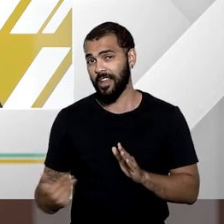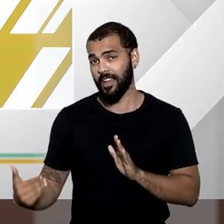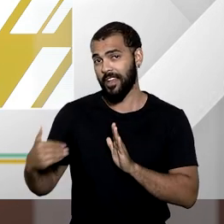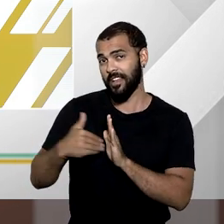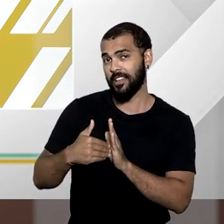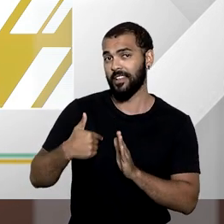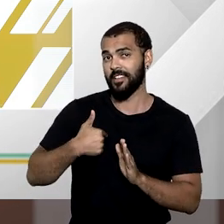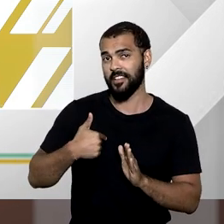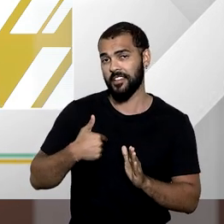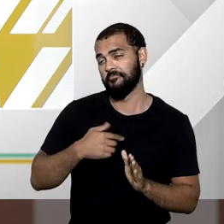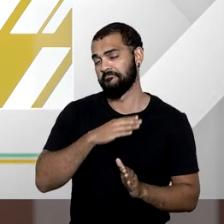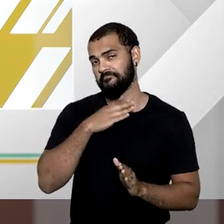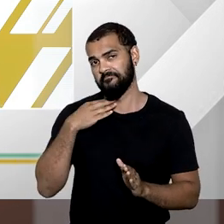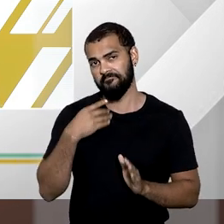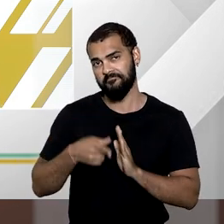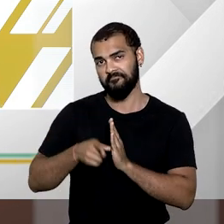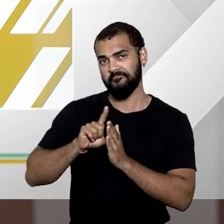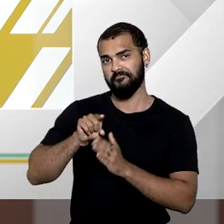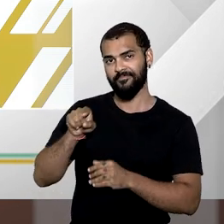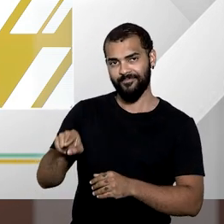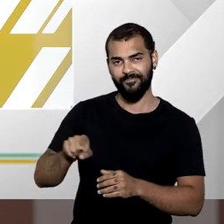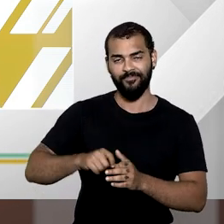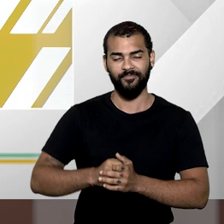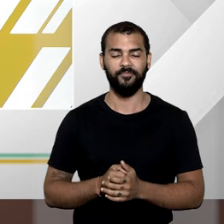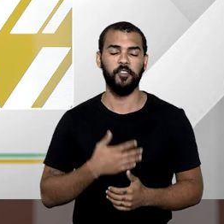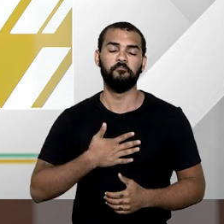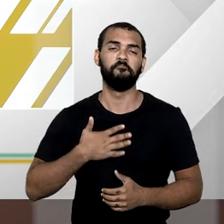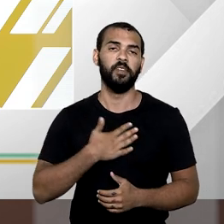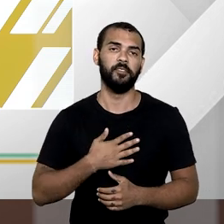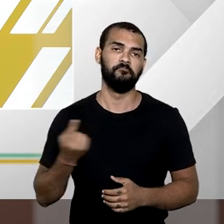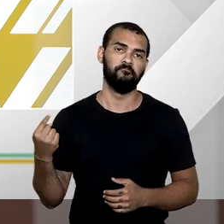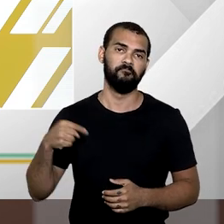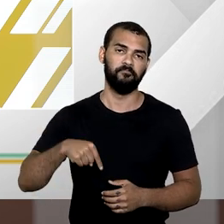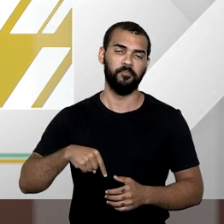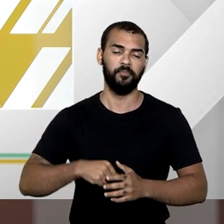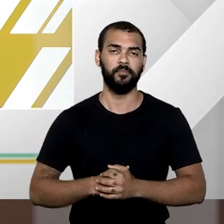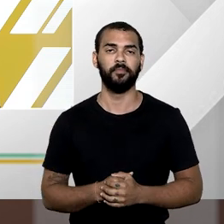dias terminem muito antes do dele. É um prazer e uma honra estar aqui.